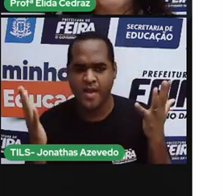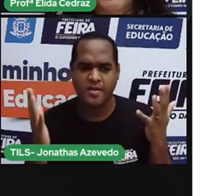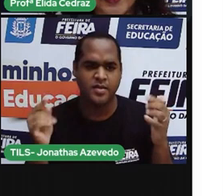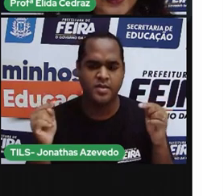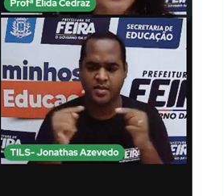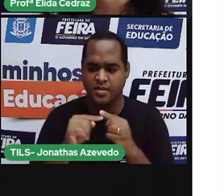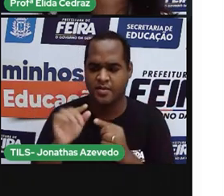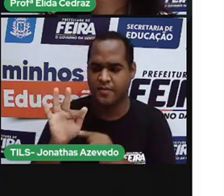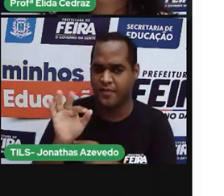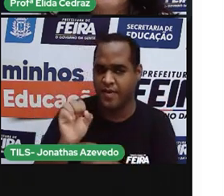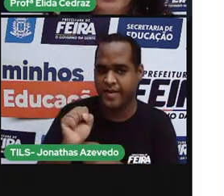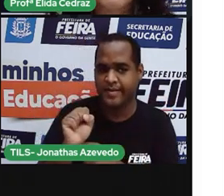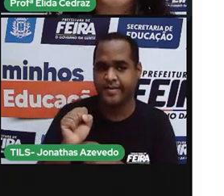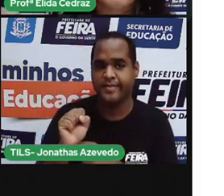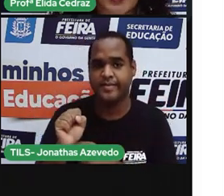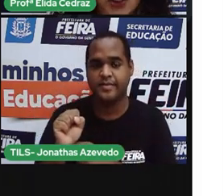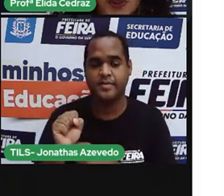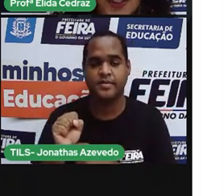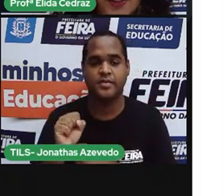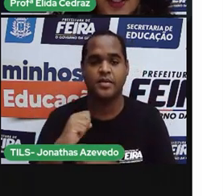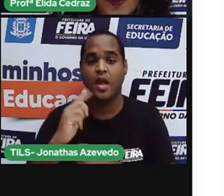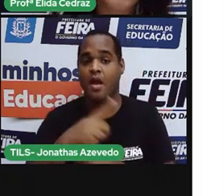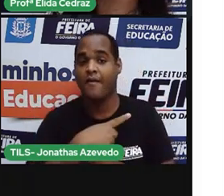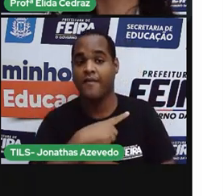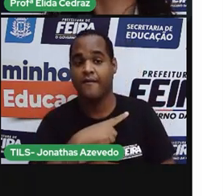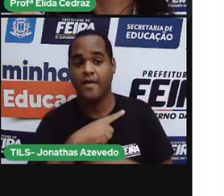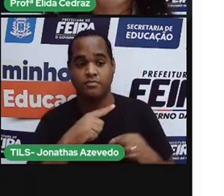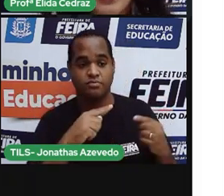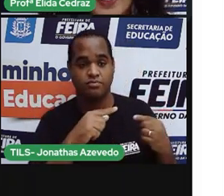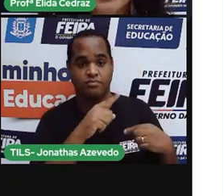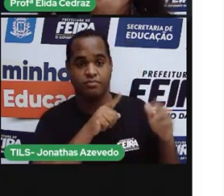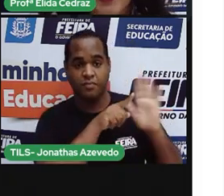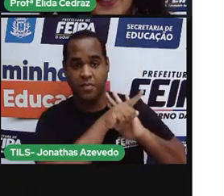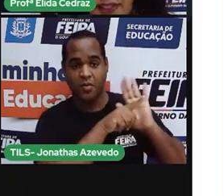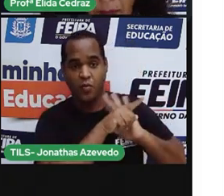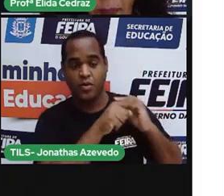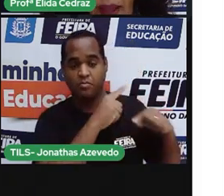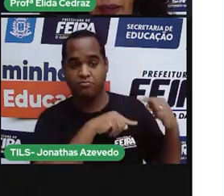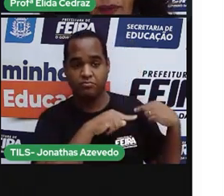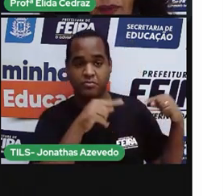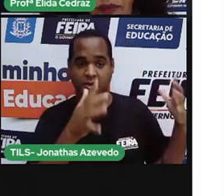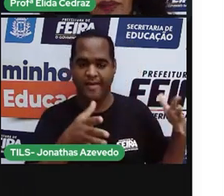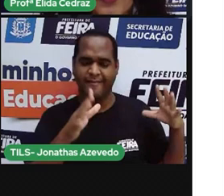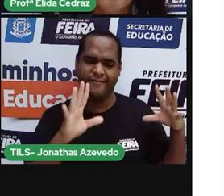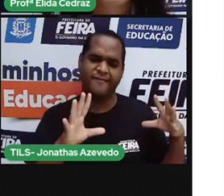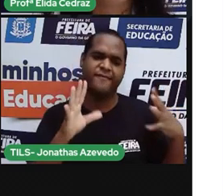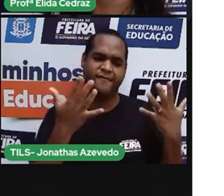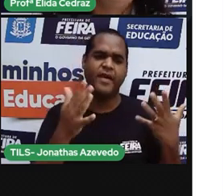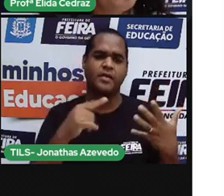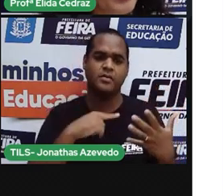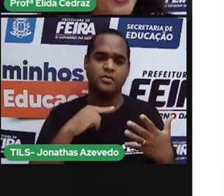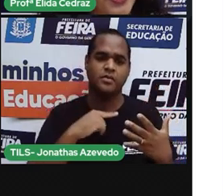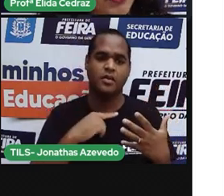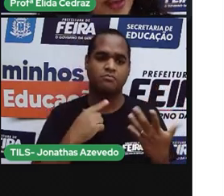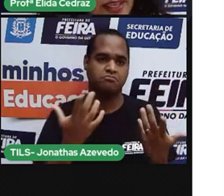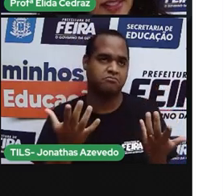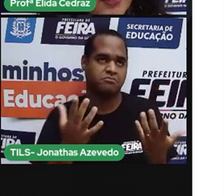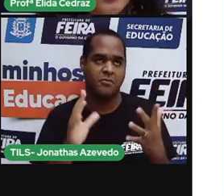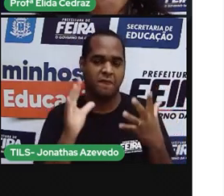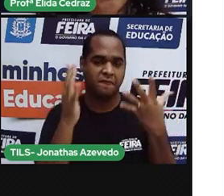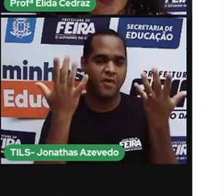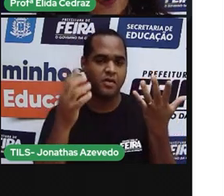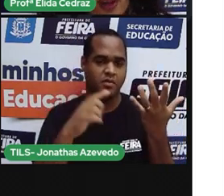Santana citadas nas questões anteriores? Vocês já participaram de alguma dessas